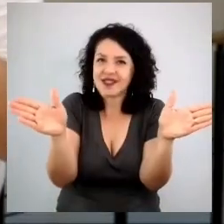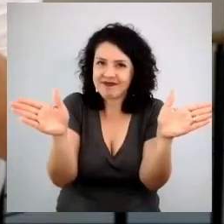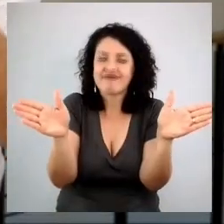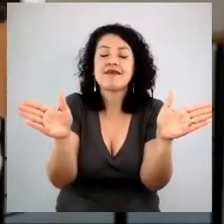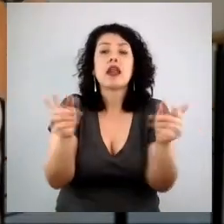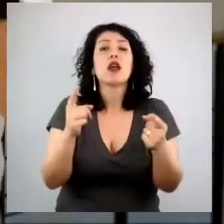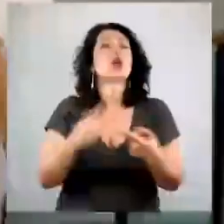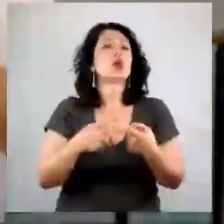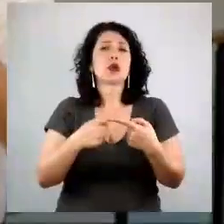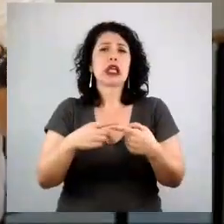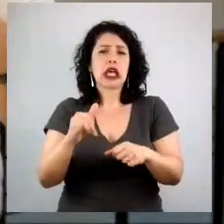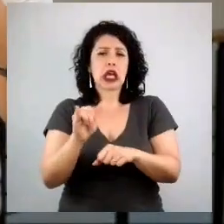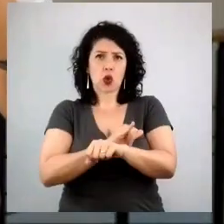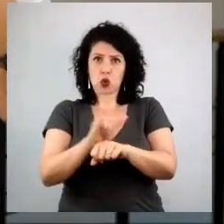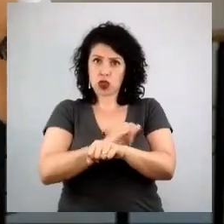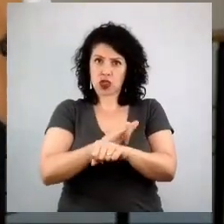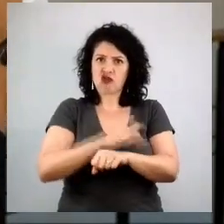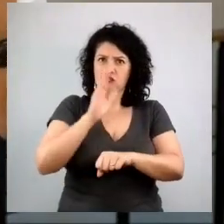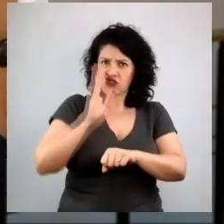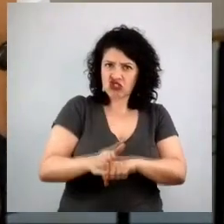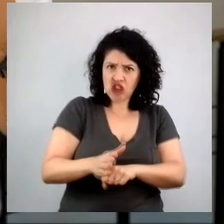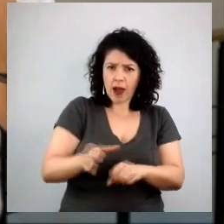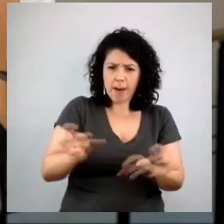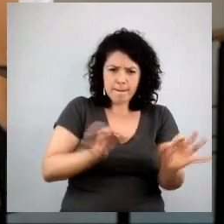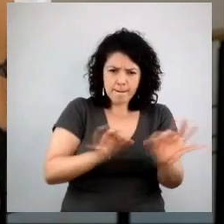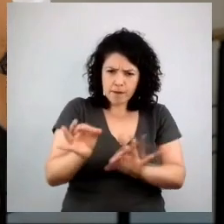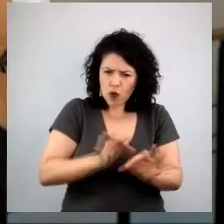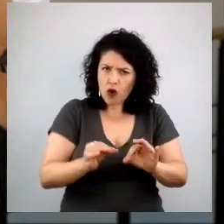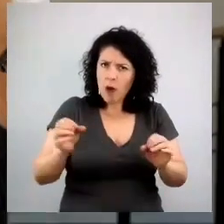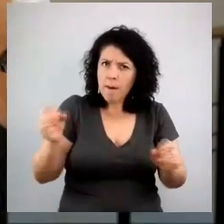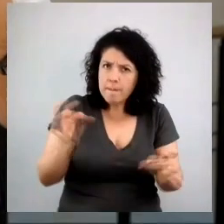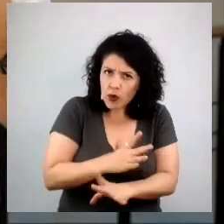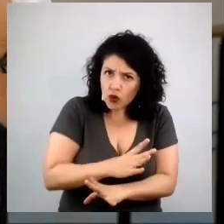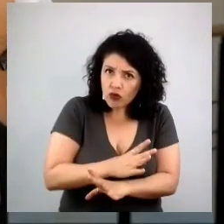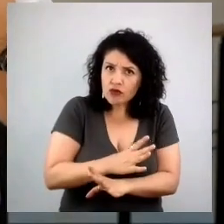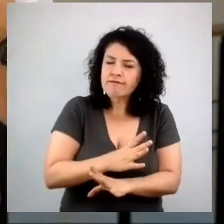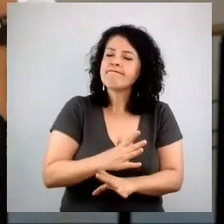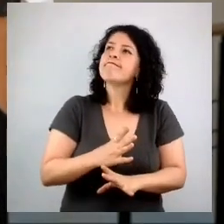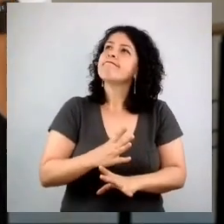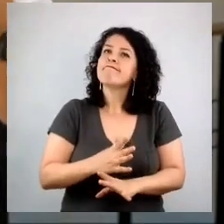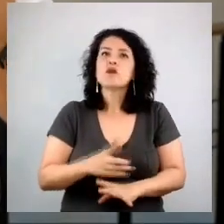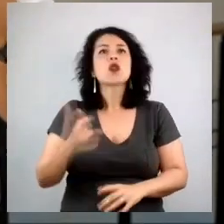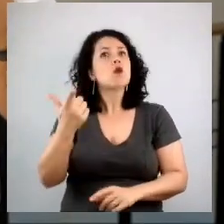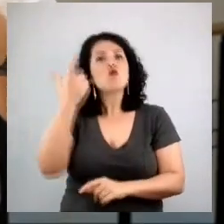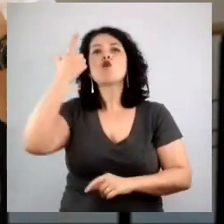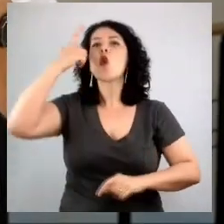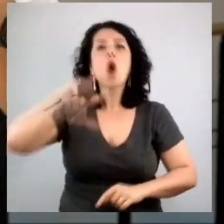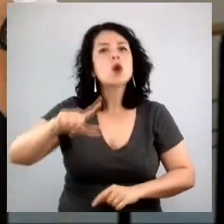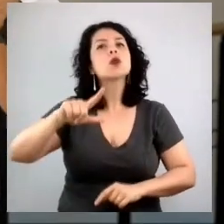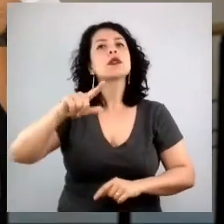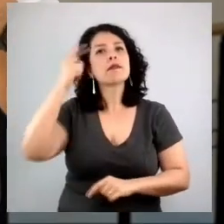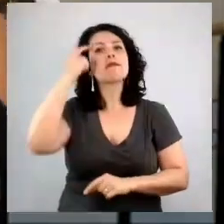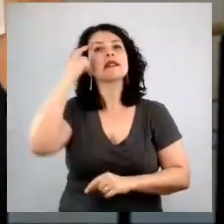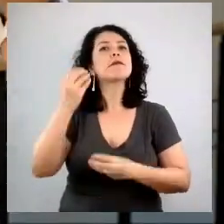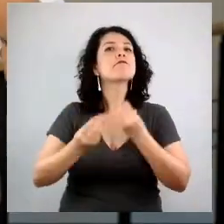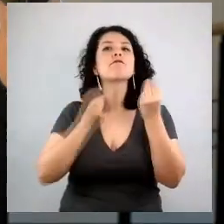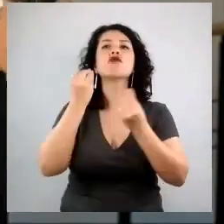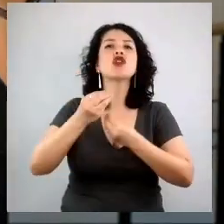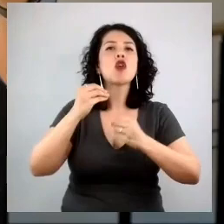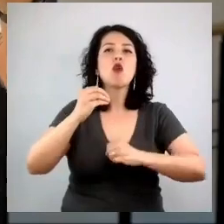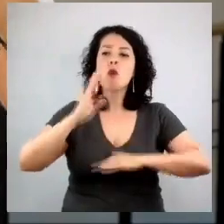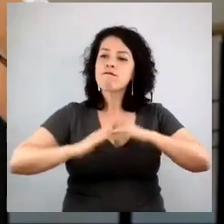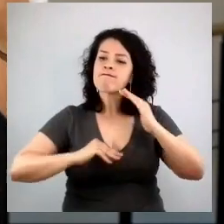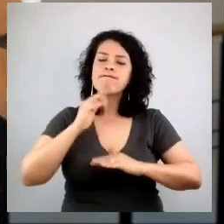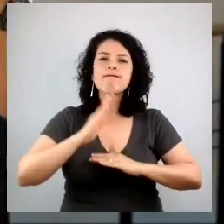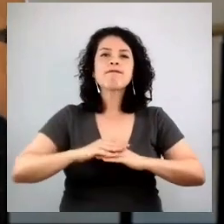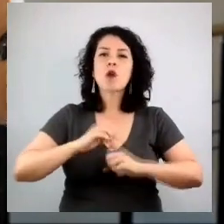quando são bem definidos, eles são tão fortes, que é quase não necessário você passar briefings a toda